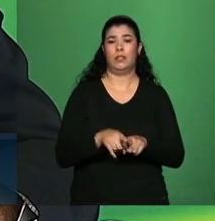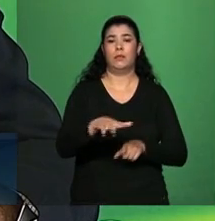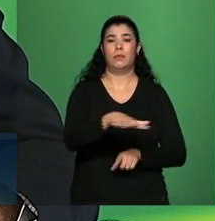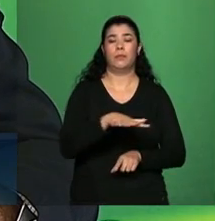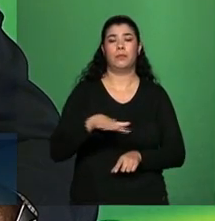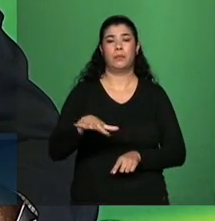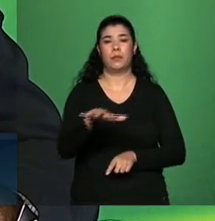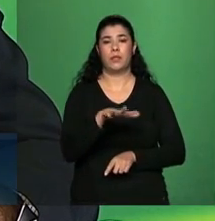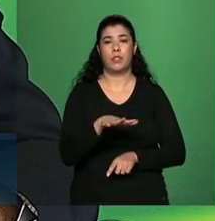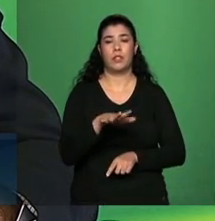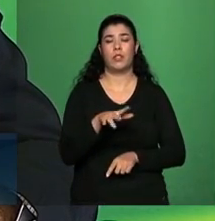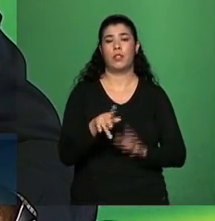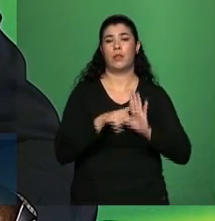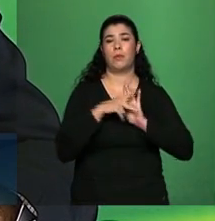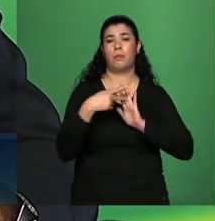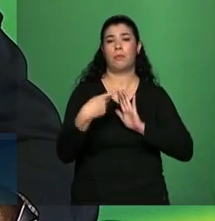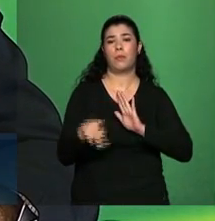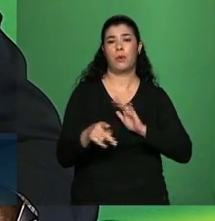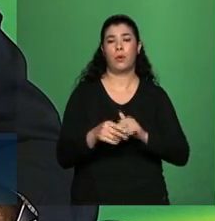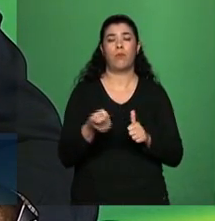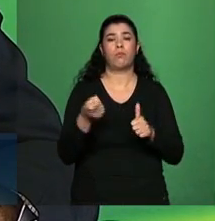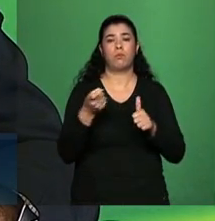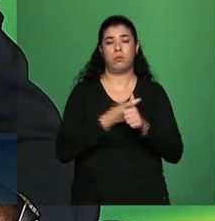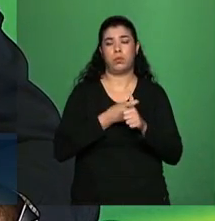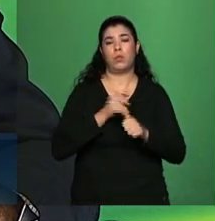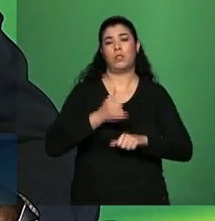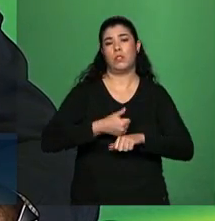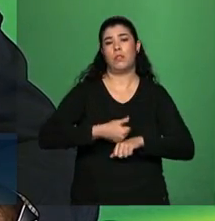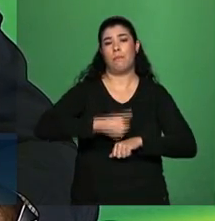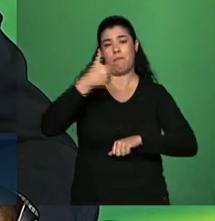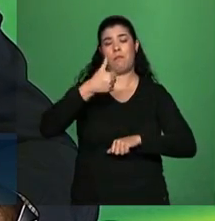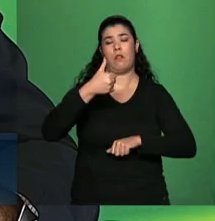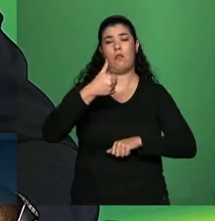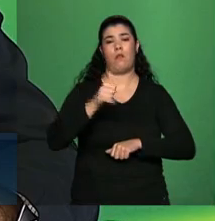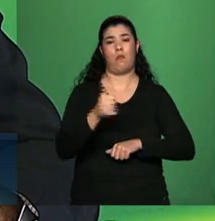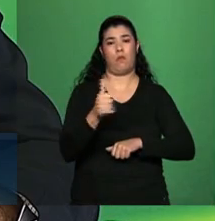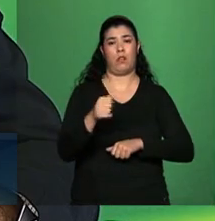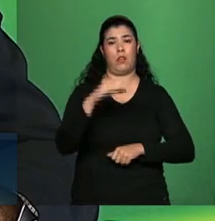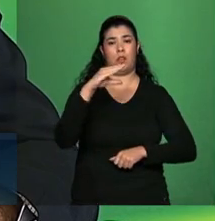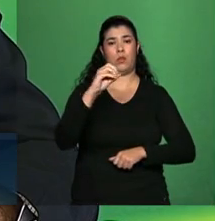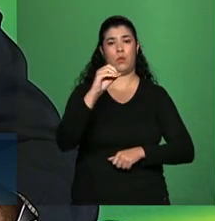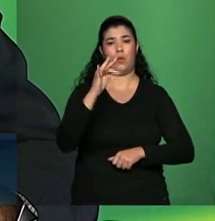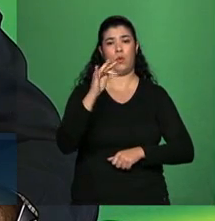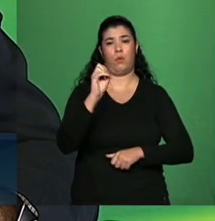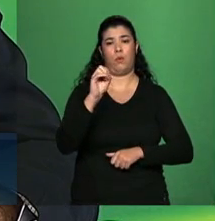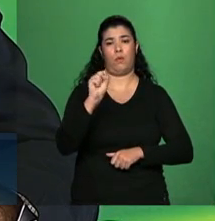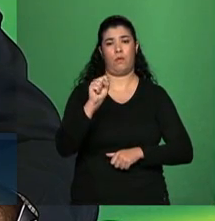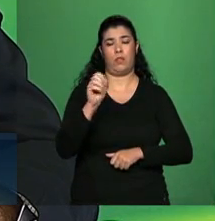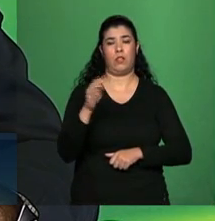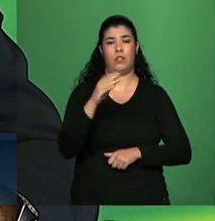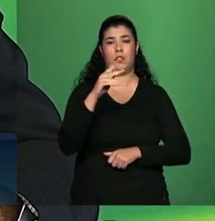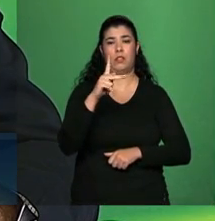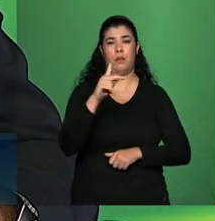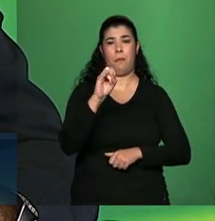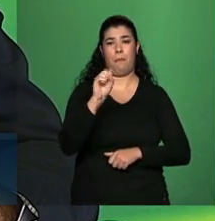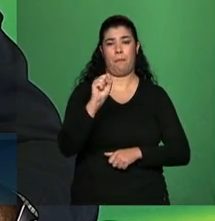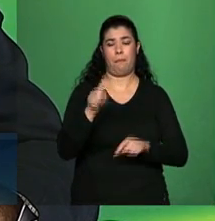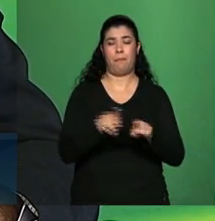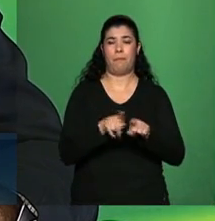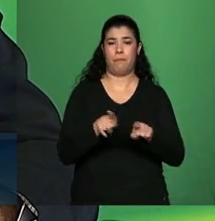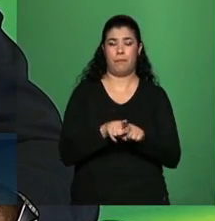área na própria área tributária quando a gente melhora a qualidade do PIS COFINS então esta agenda